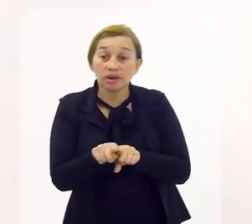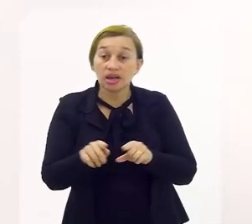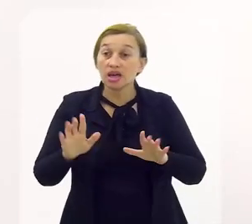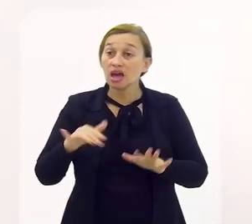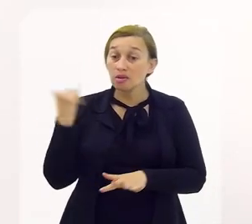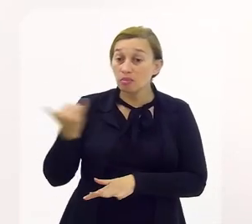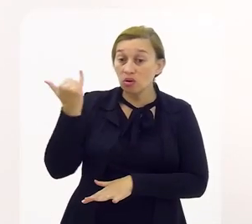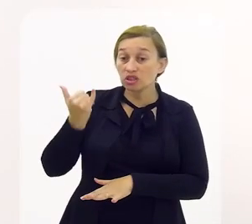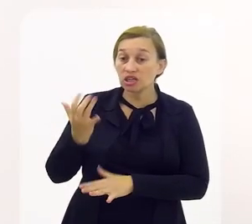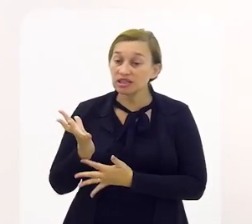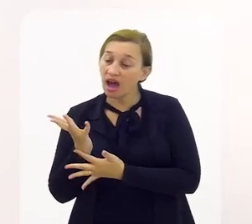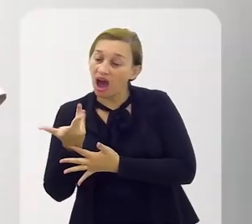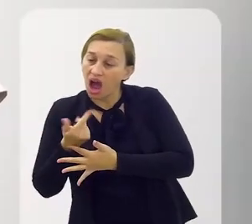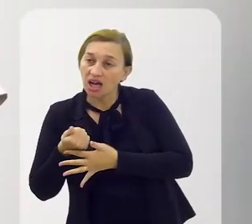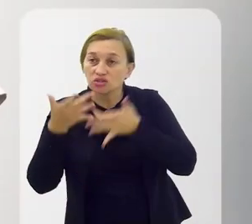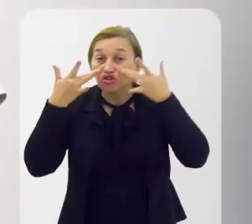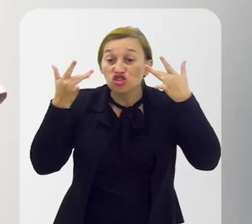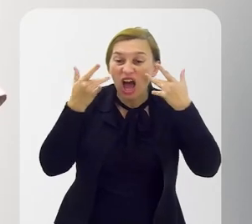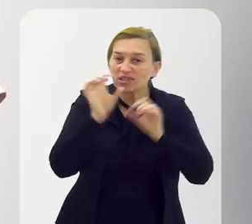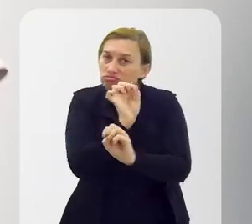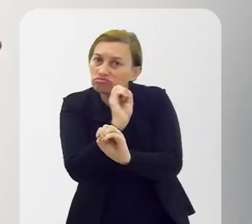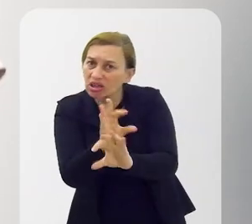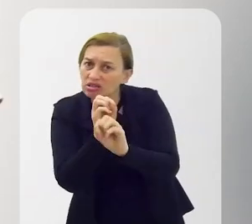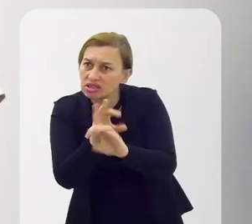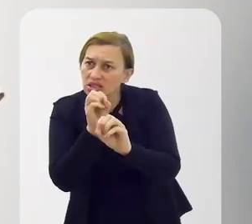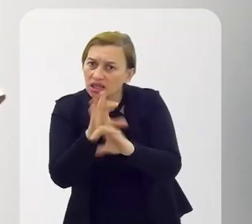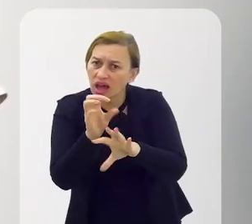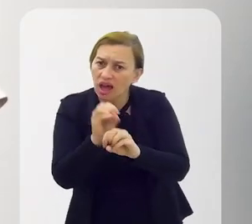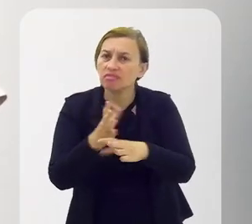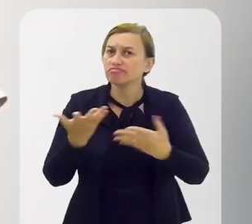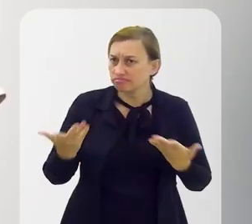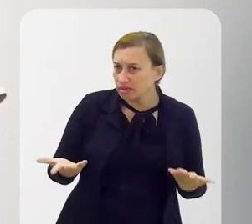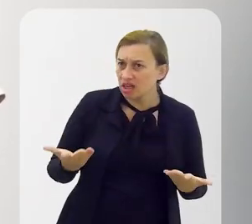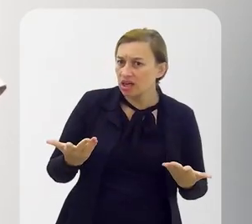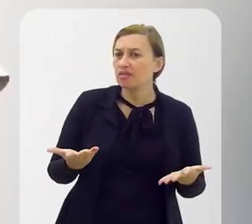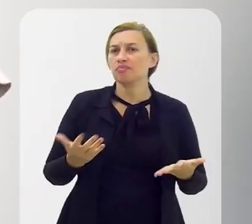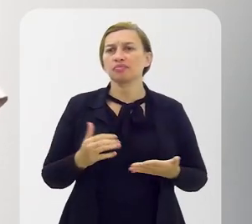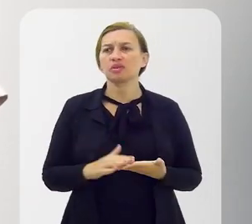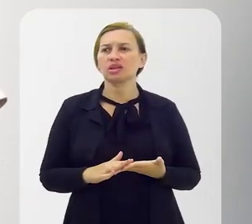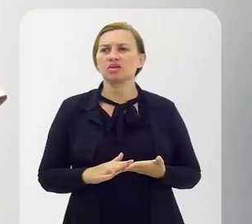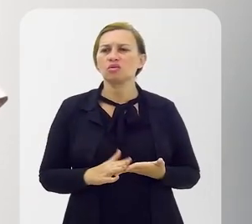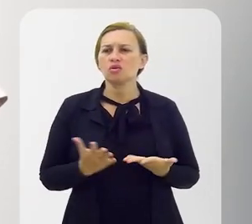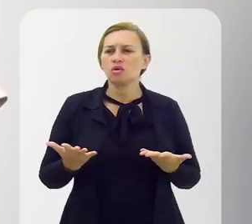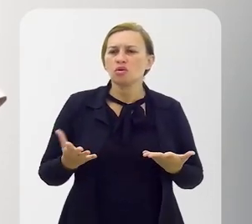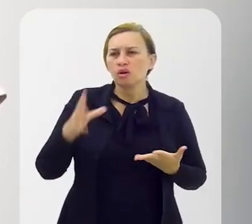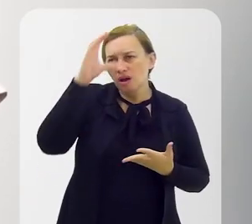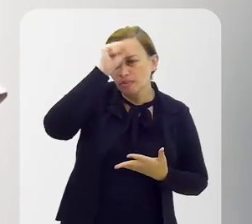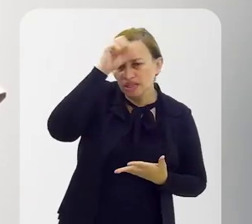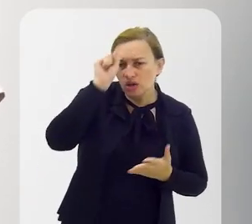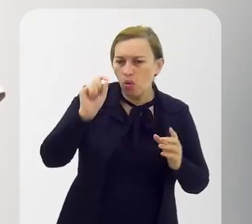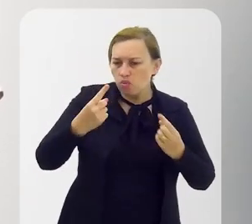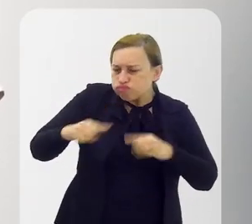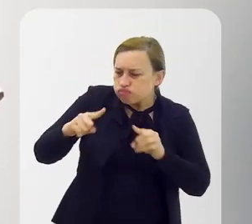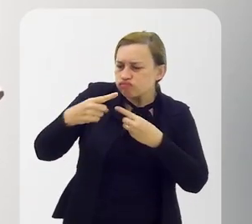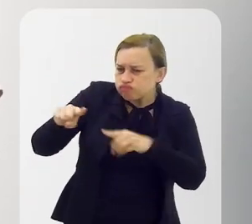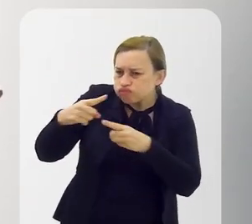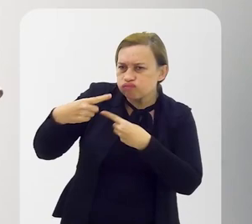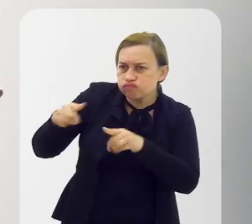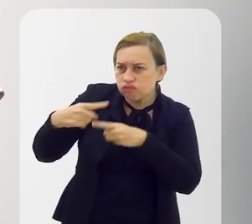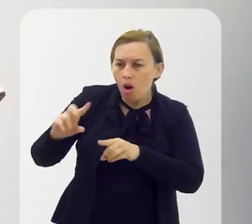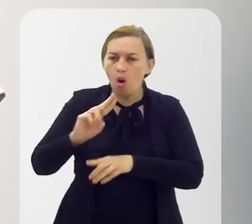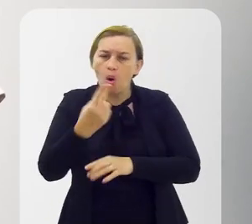do teatro, da arte, né? Que é ensinar Sim É educativo, uma certa... Ou